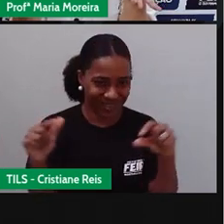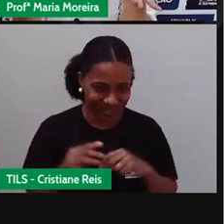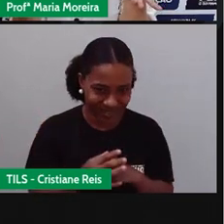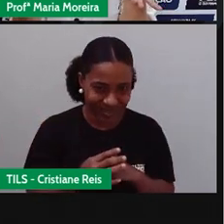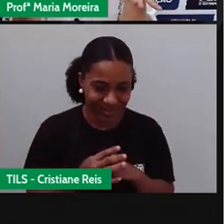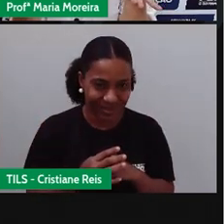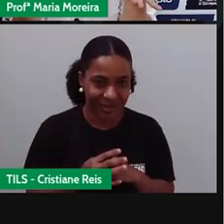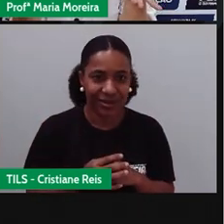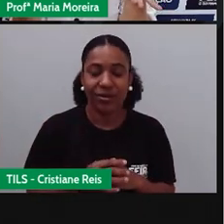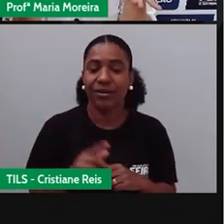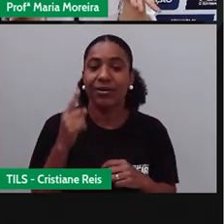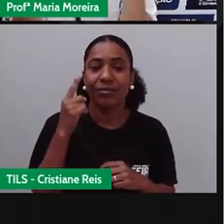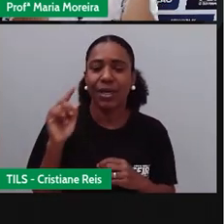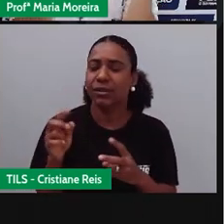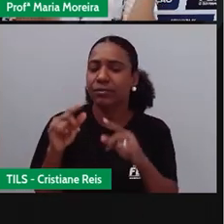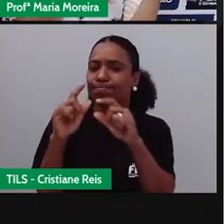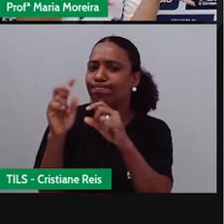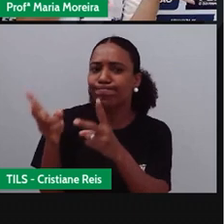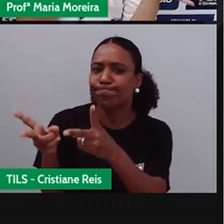verbalizado, o que foi que aconteceu?